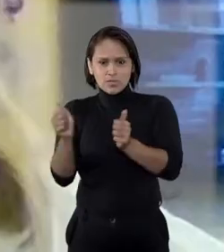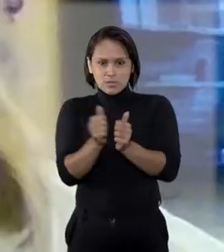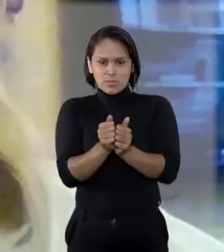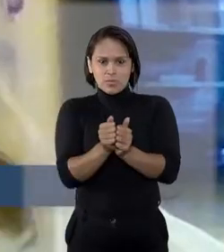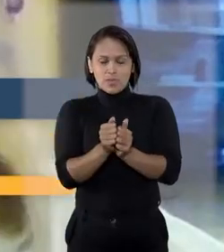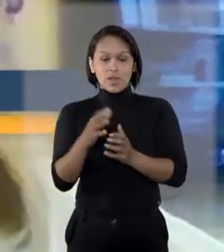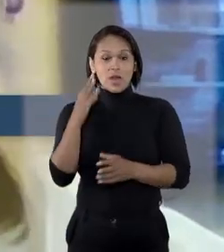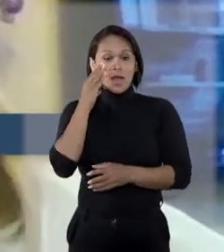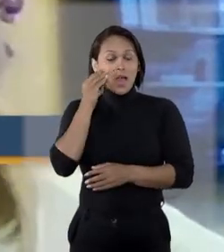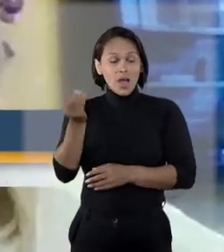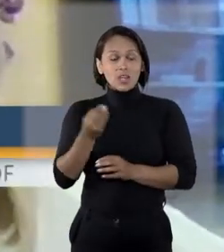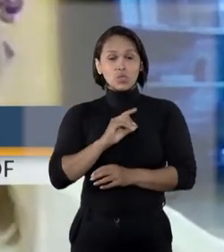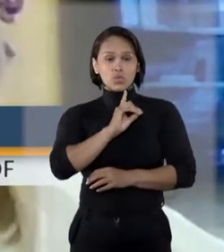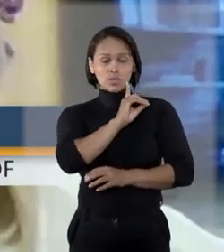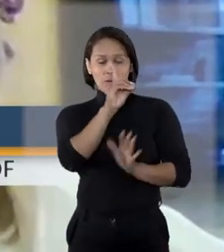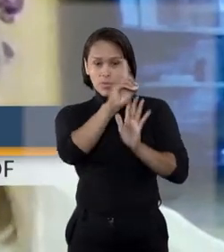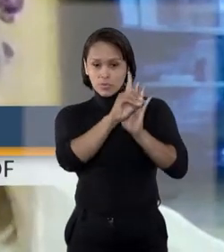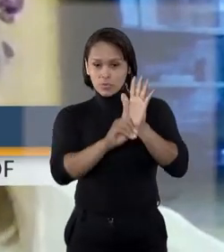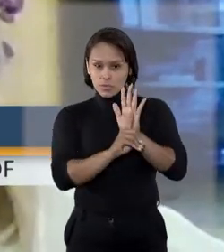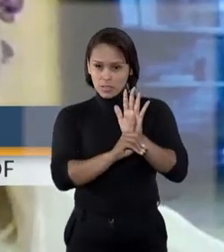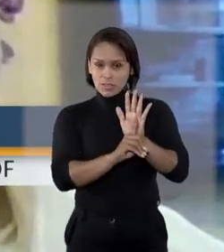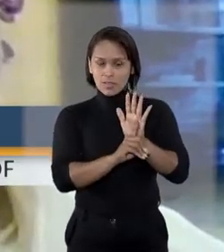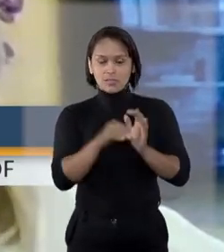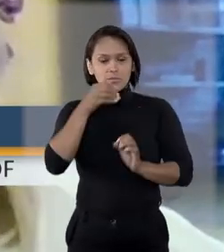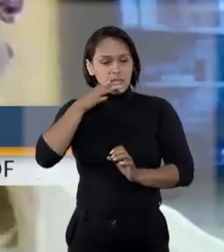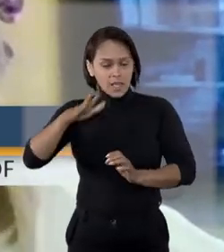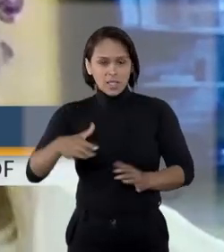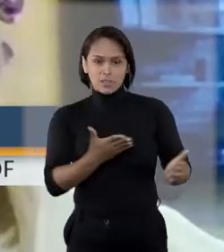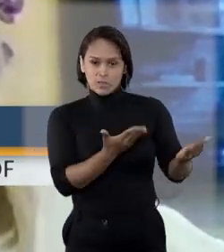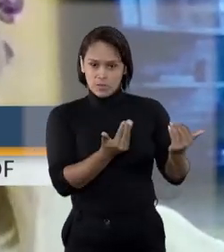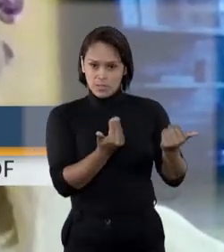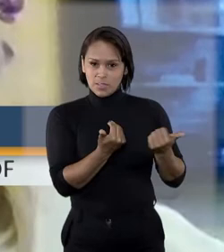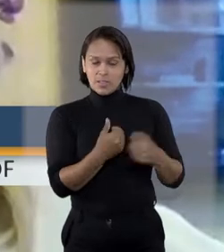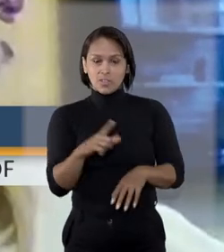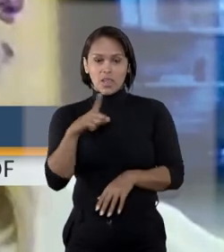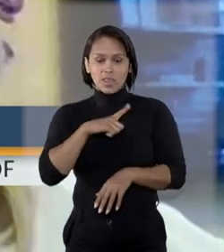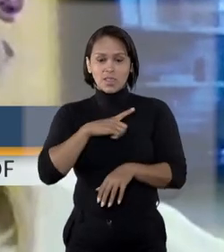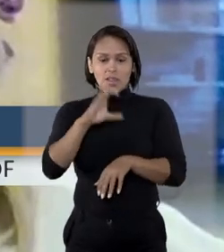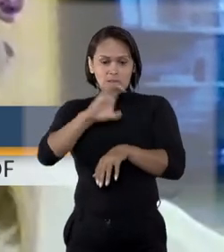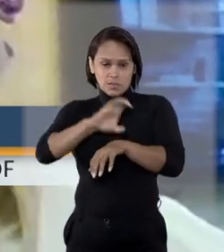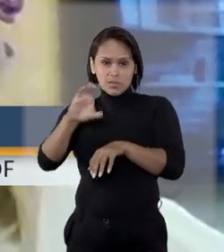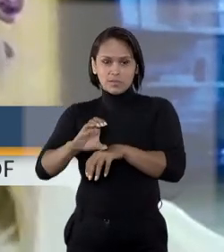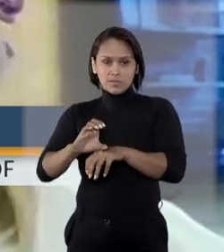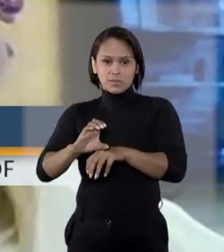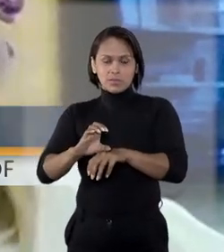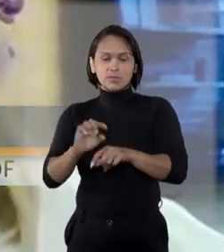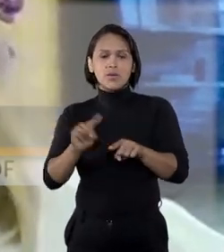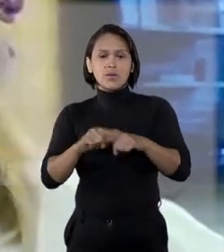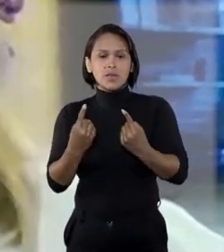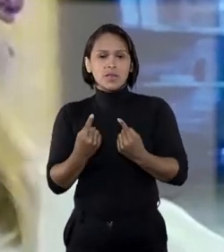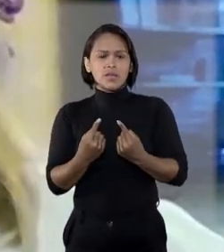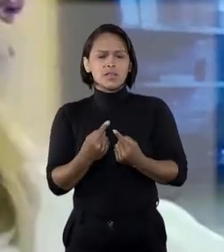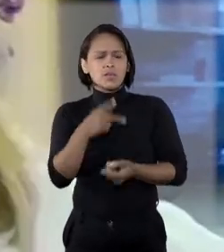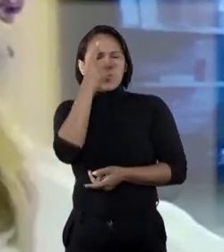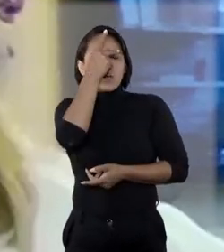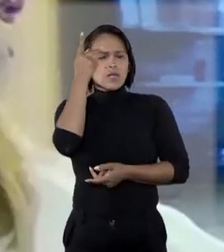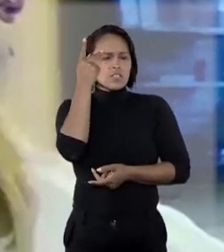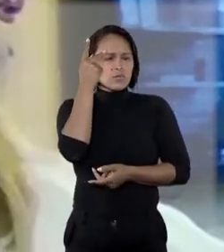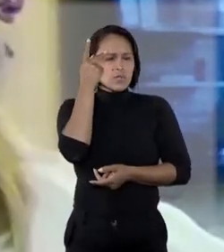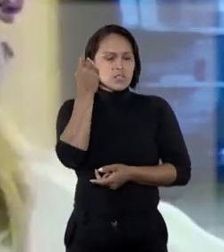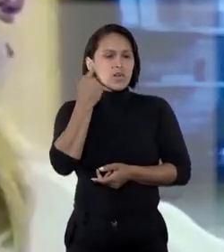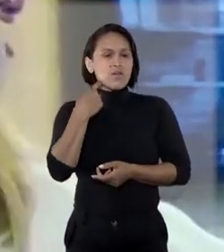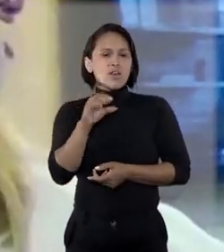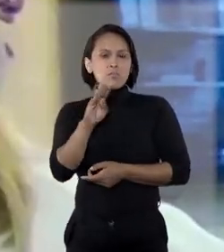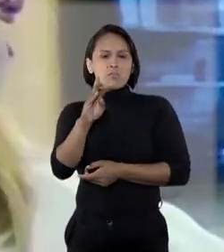A adoção é um direito da criança e do adolescente, previsto no estatuto. Então, por isso, o que as pessoas